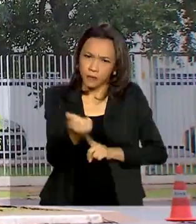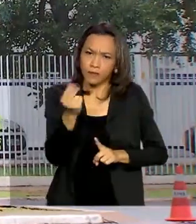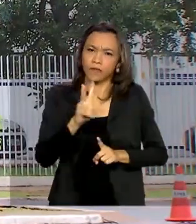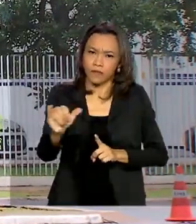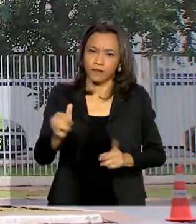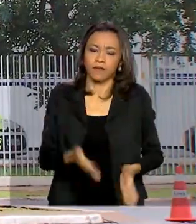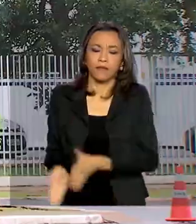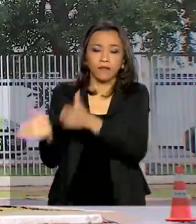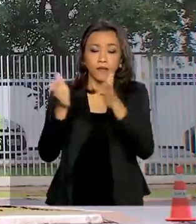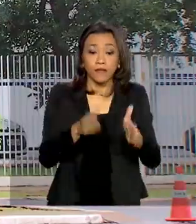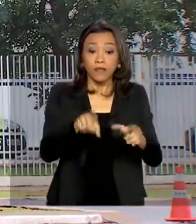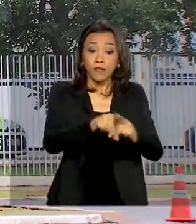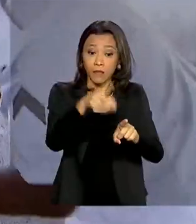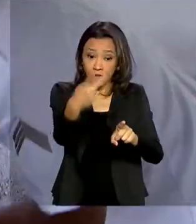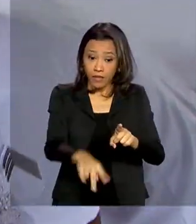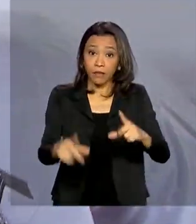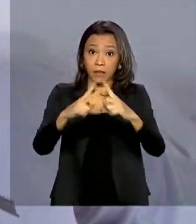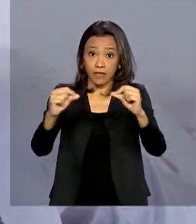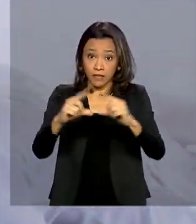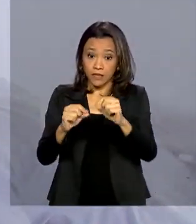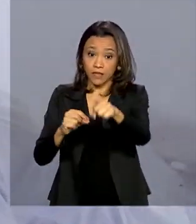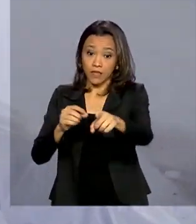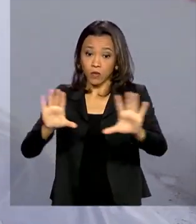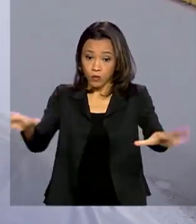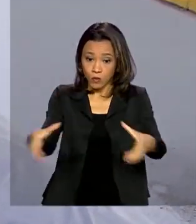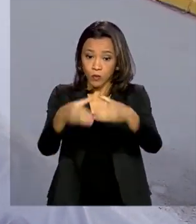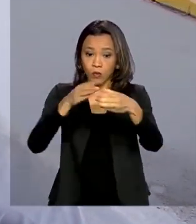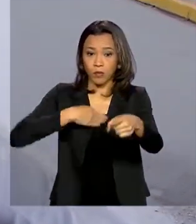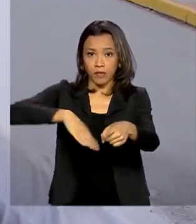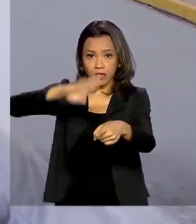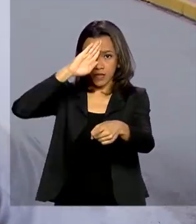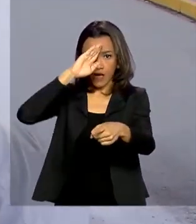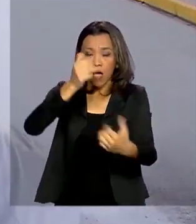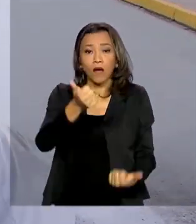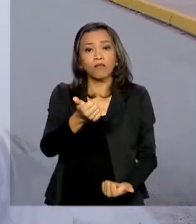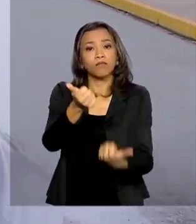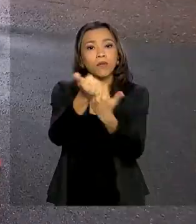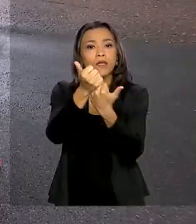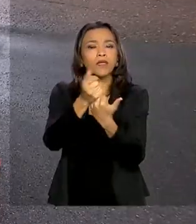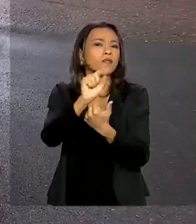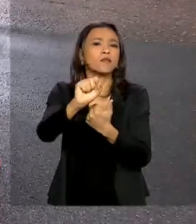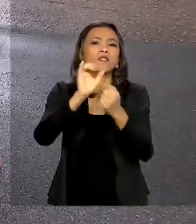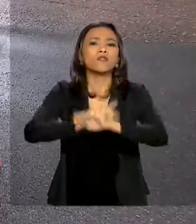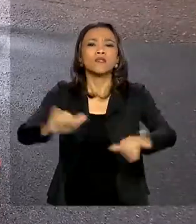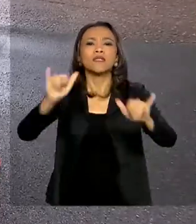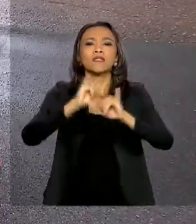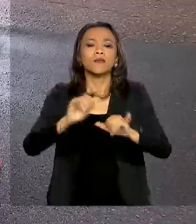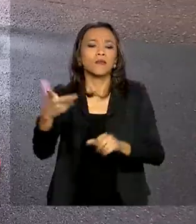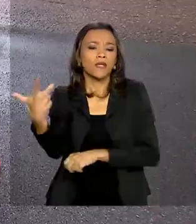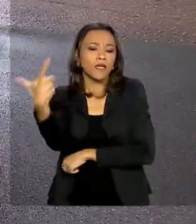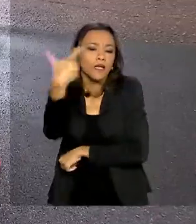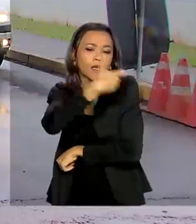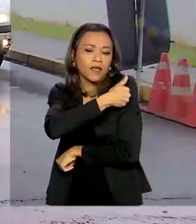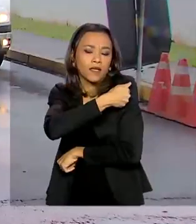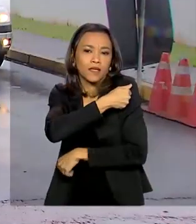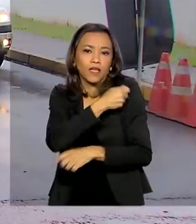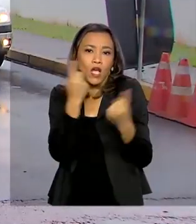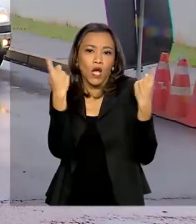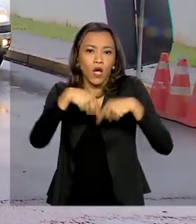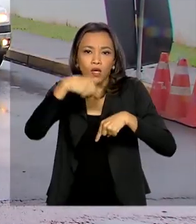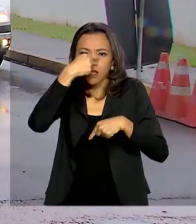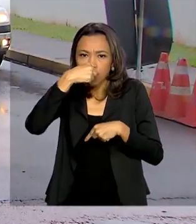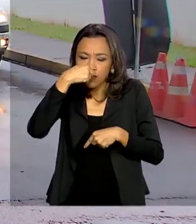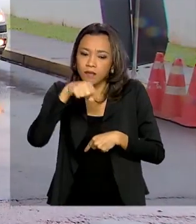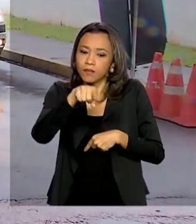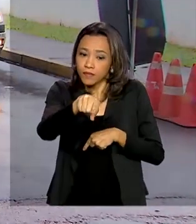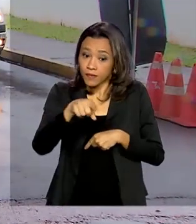militar urbano, também em Brasília, os militares estão dando apoio na campanha nacional de vacinação contra a gripe. Foi montada